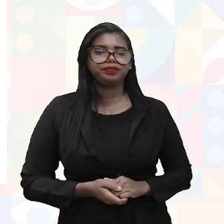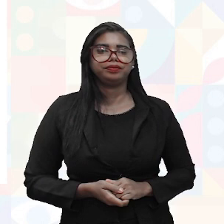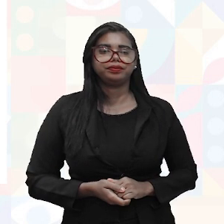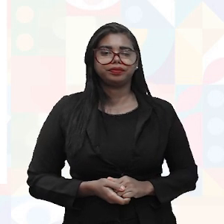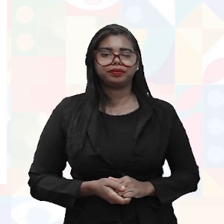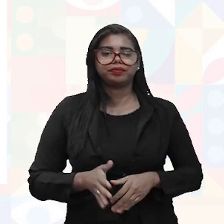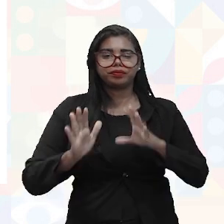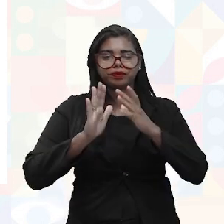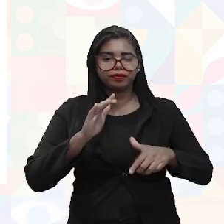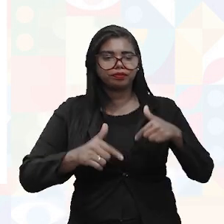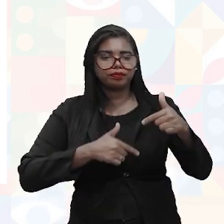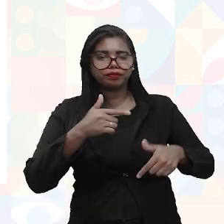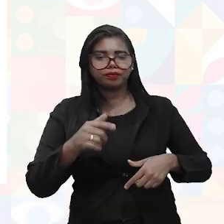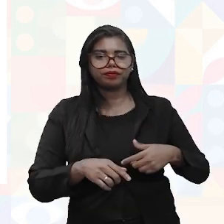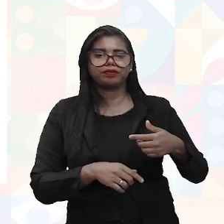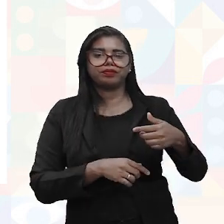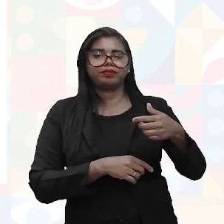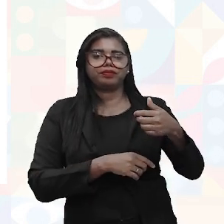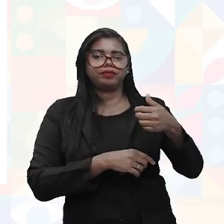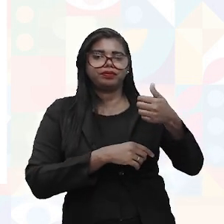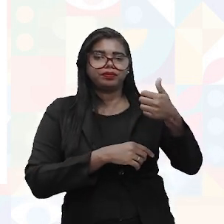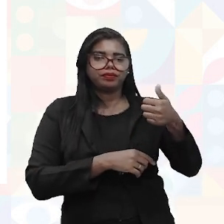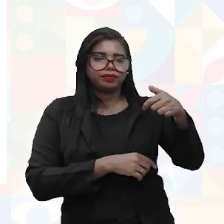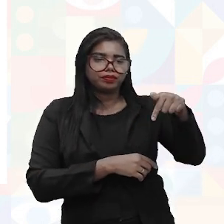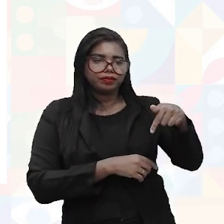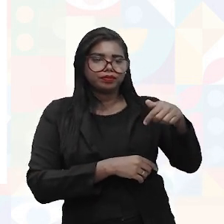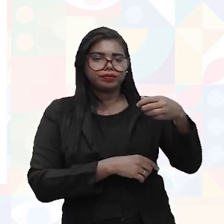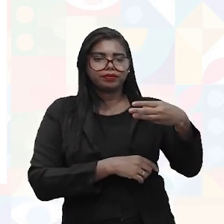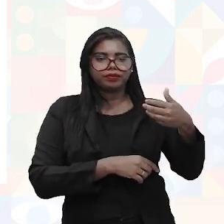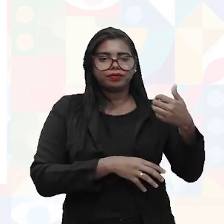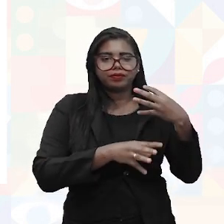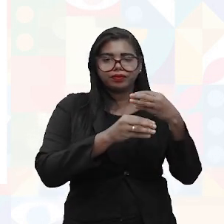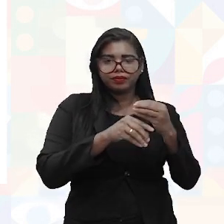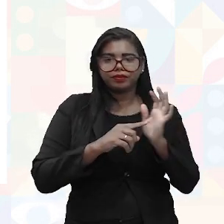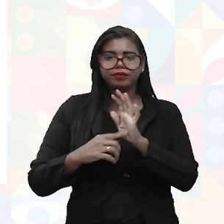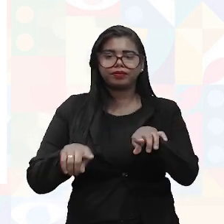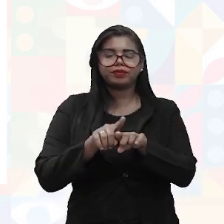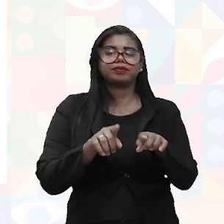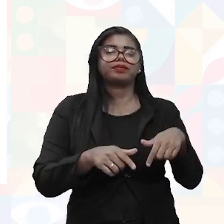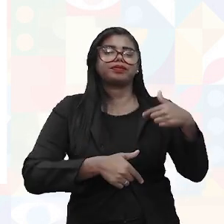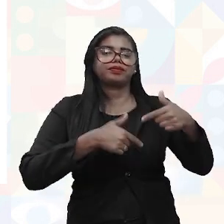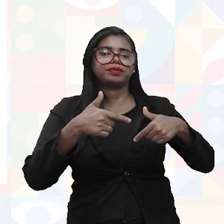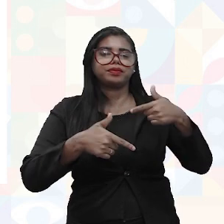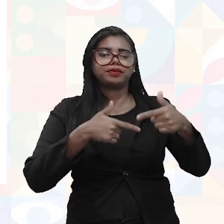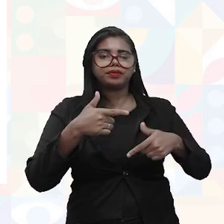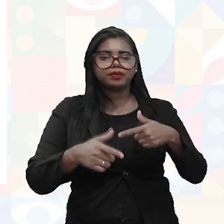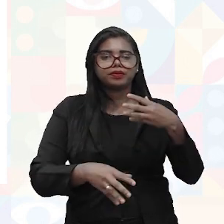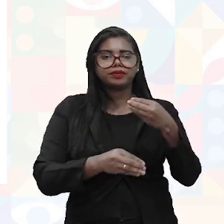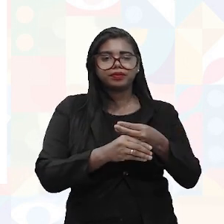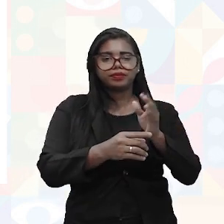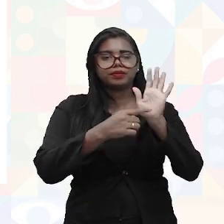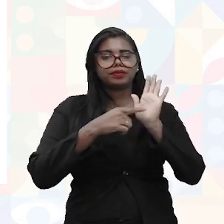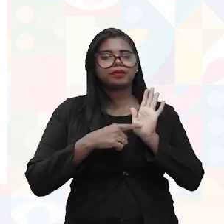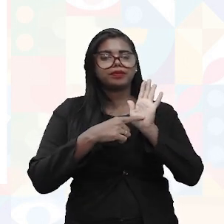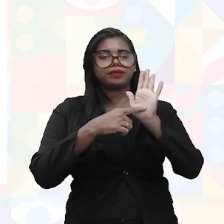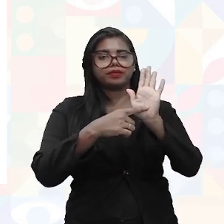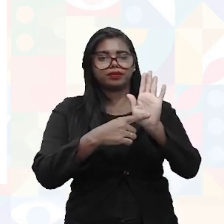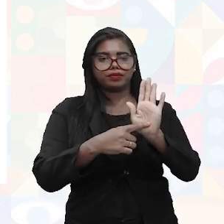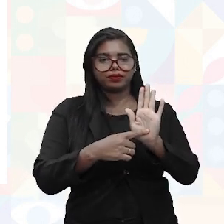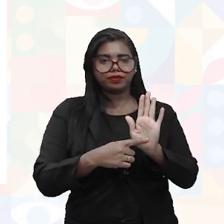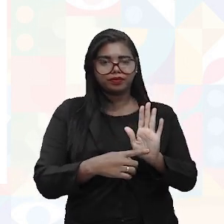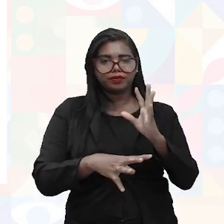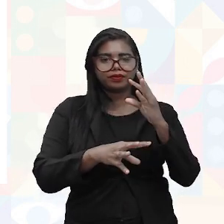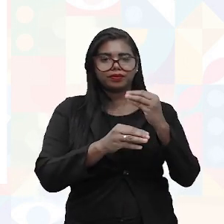No 17.6.1, nesse tópico, diz que o conjunto do mobiliário do posto de trabalho deve apresentar regulagens